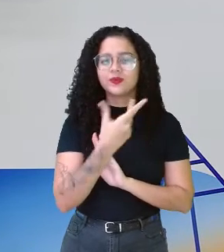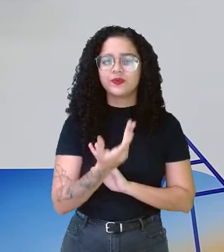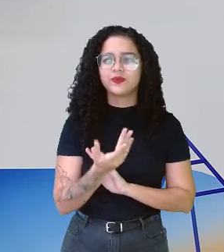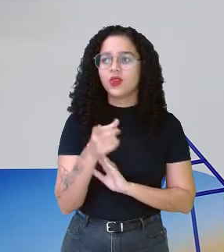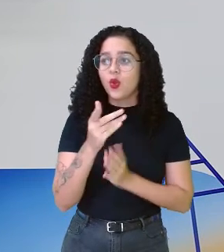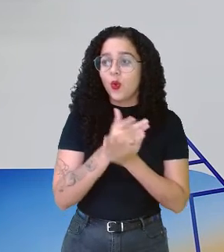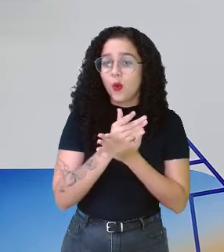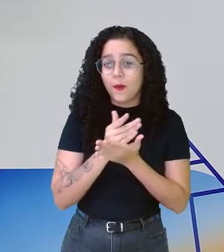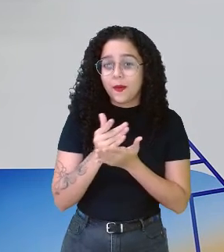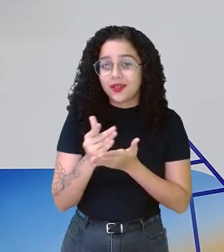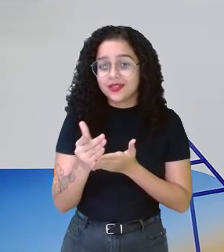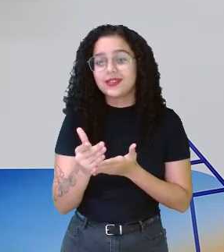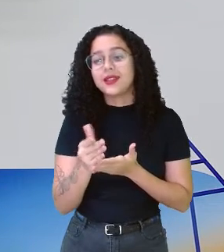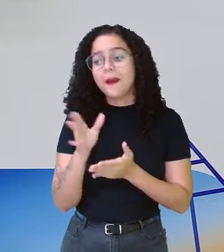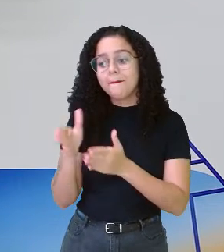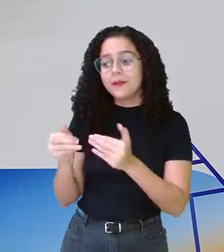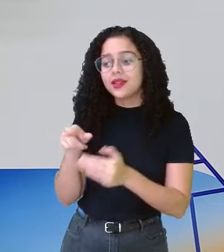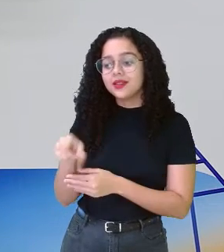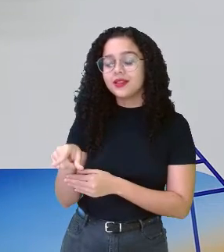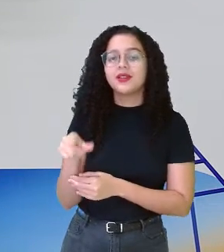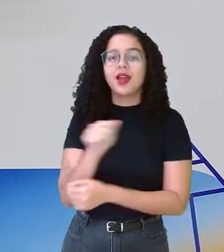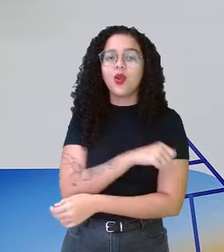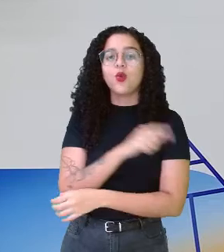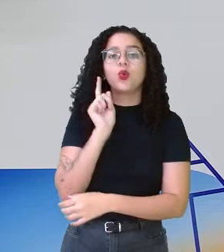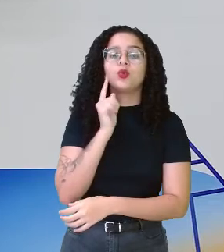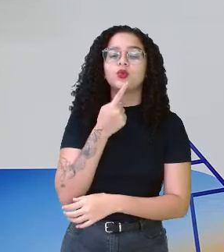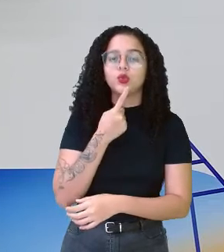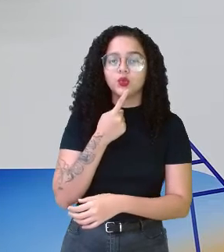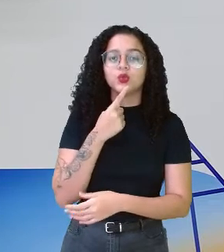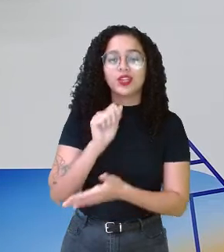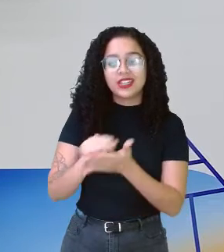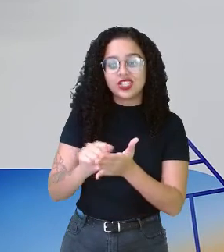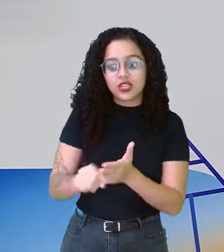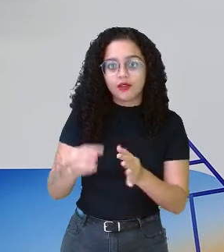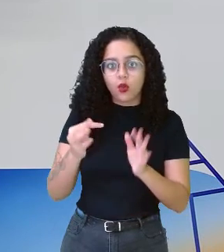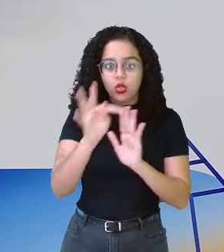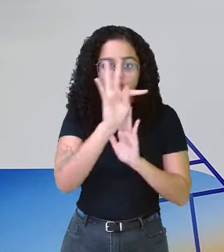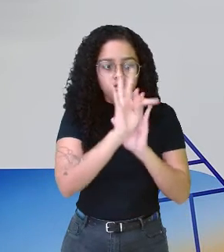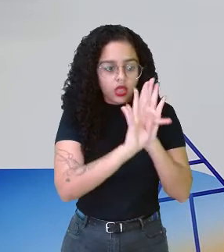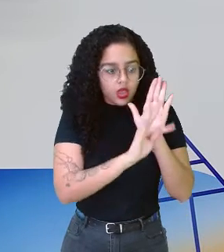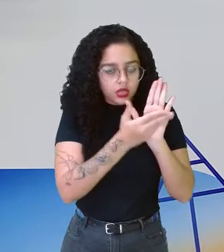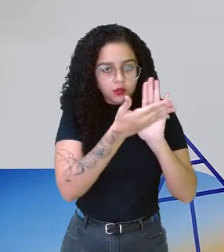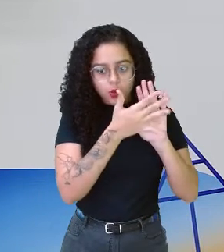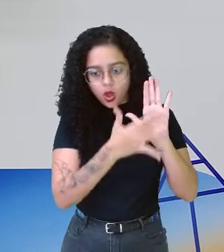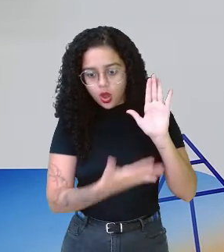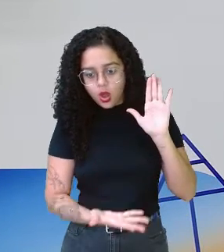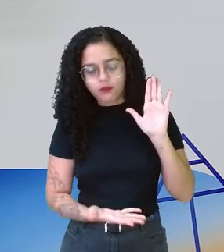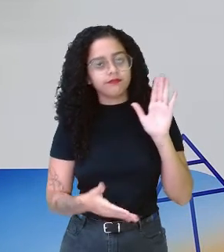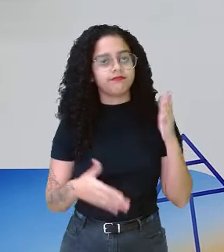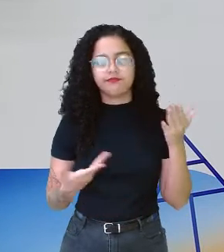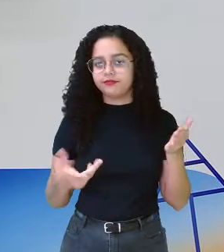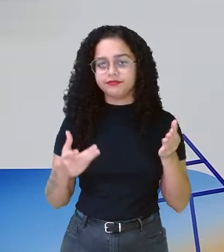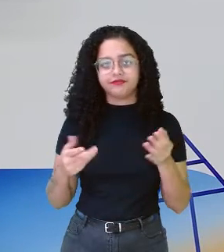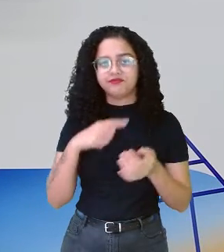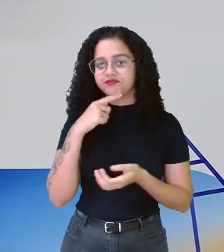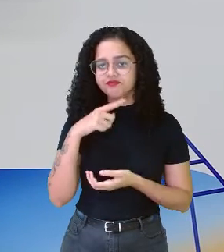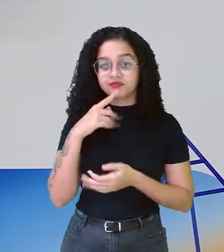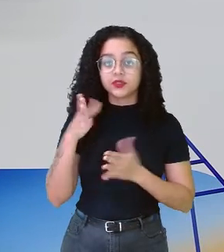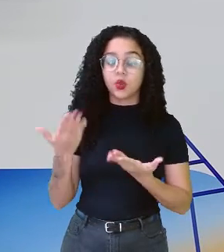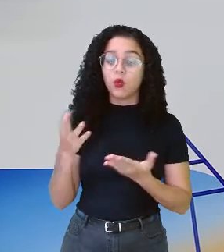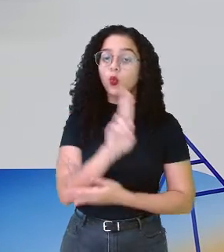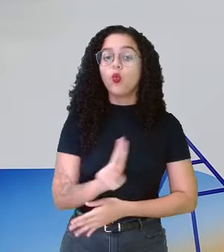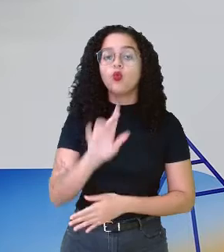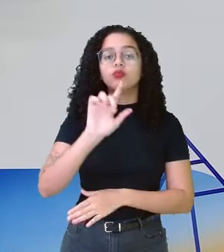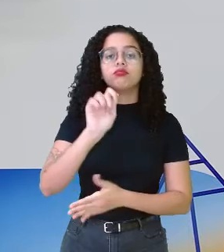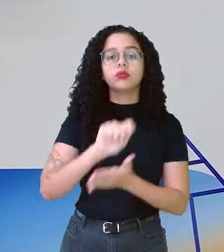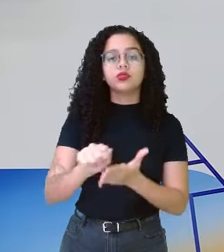inicialmente, pedir para um estudante surdo escrever um texto dissertativo. Então, esse uso da